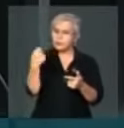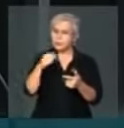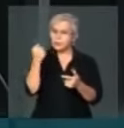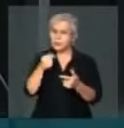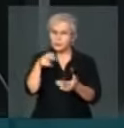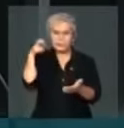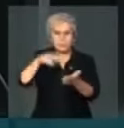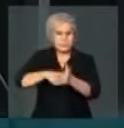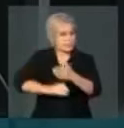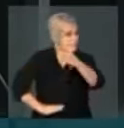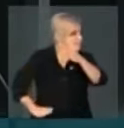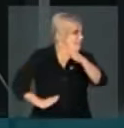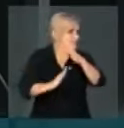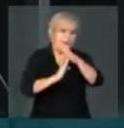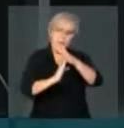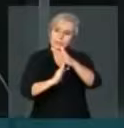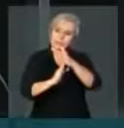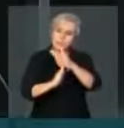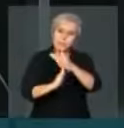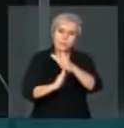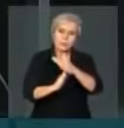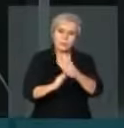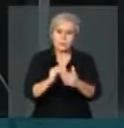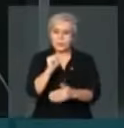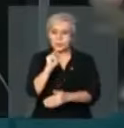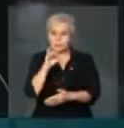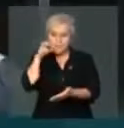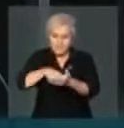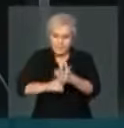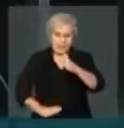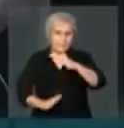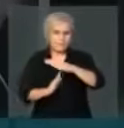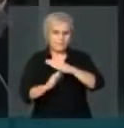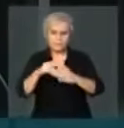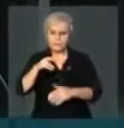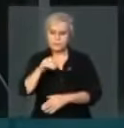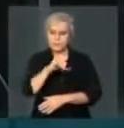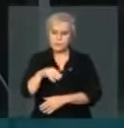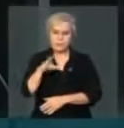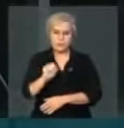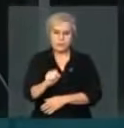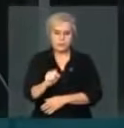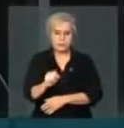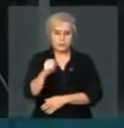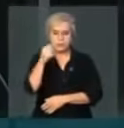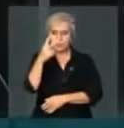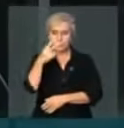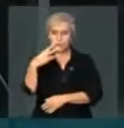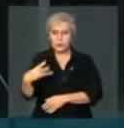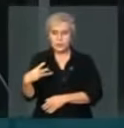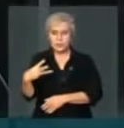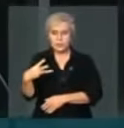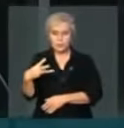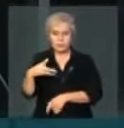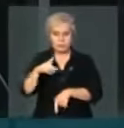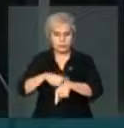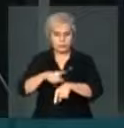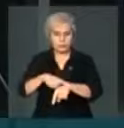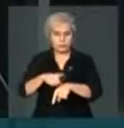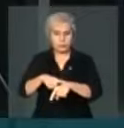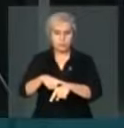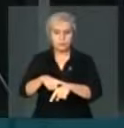permitida no país. E se a pena máxima, dois terços dessa pena, é um período bastante